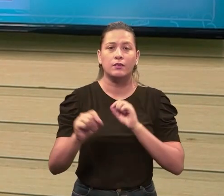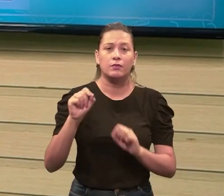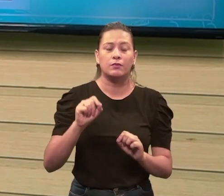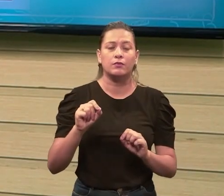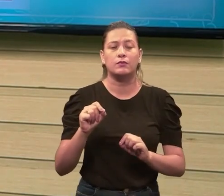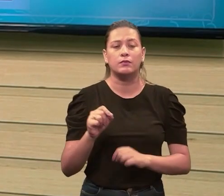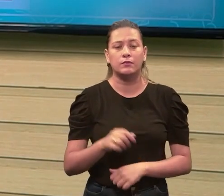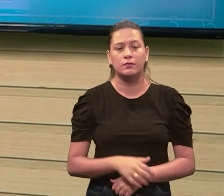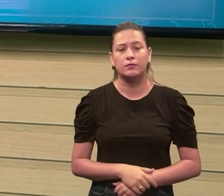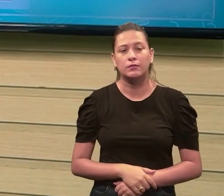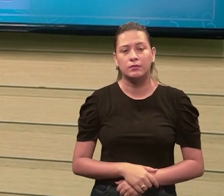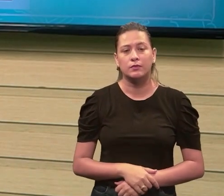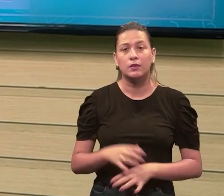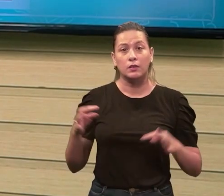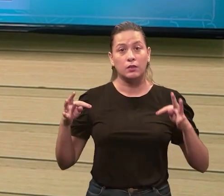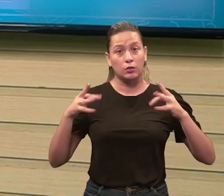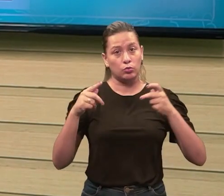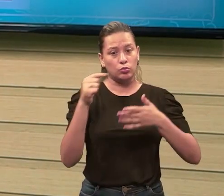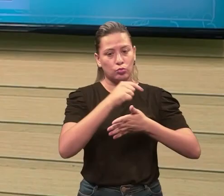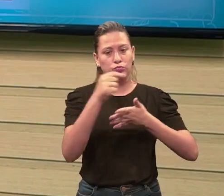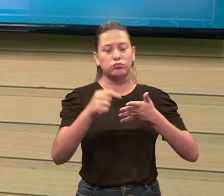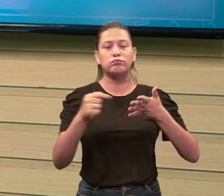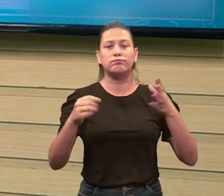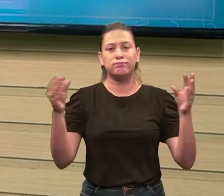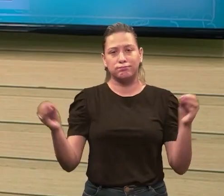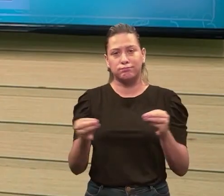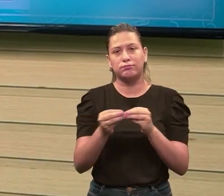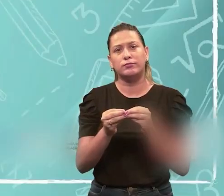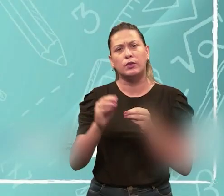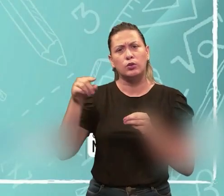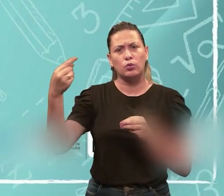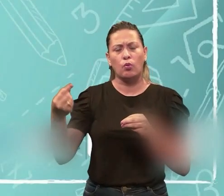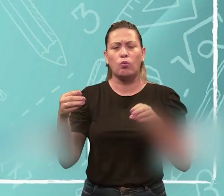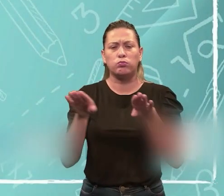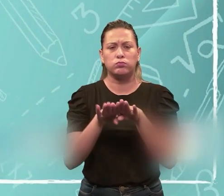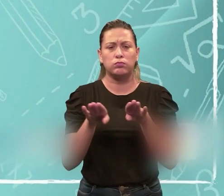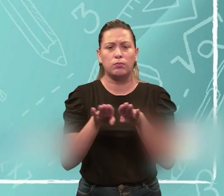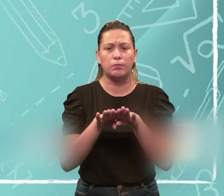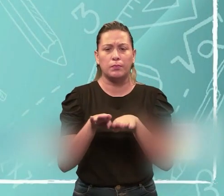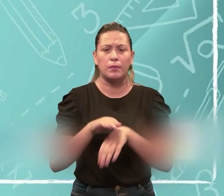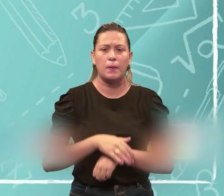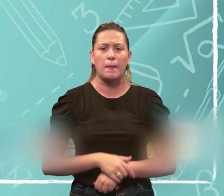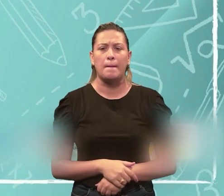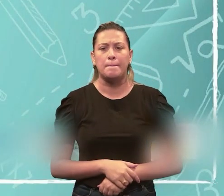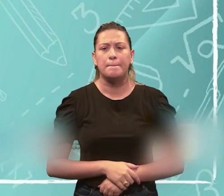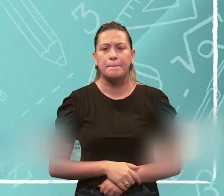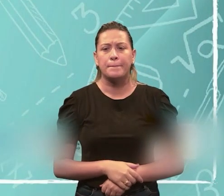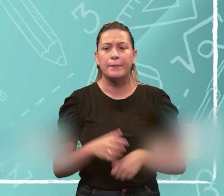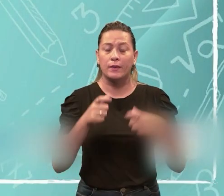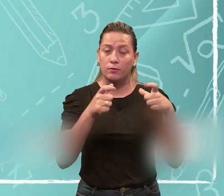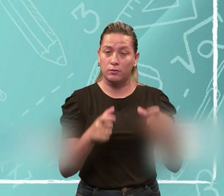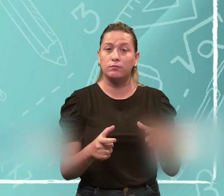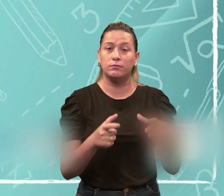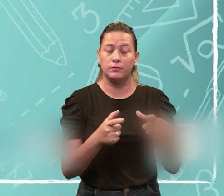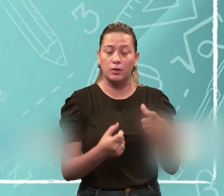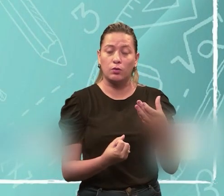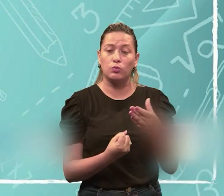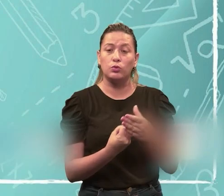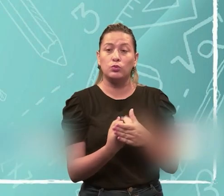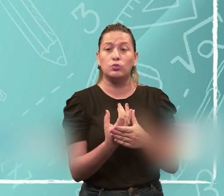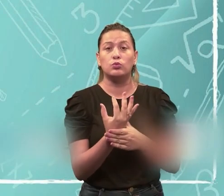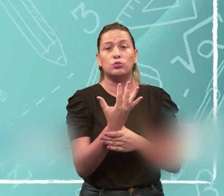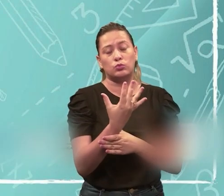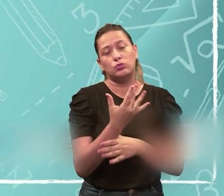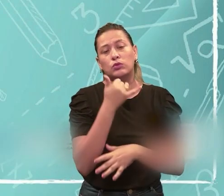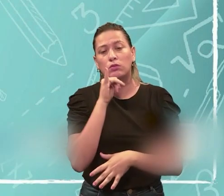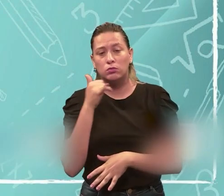é que é composto por esses, esses itens e outros, tá? Então, o circuito elétrico é o quê? É composto por uma fonte